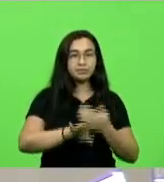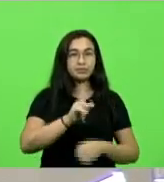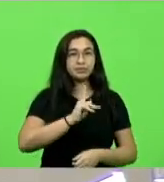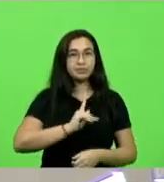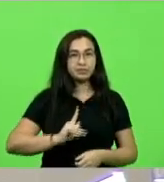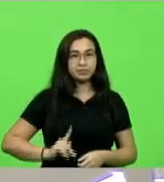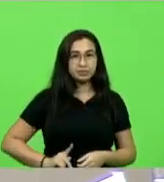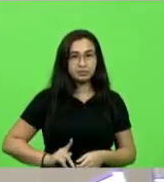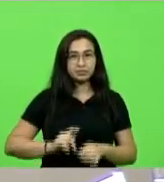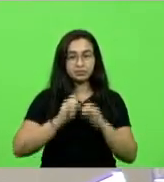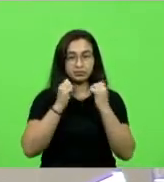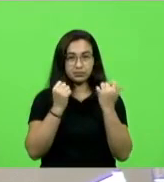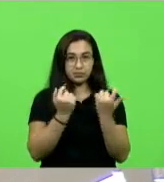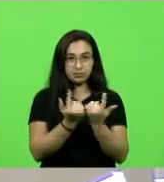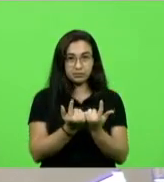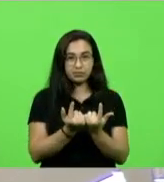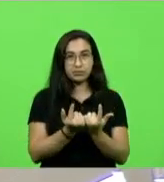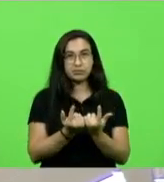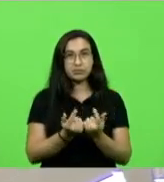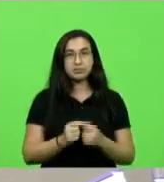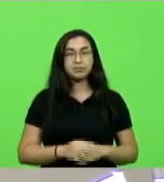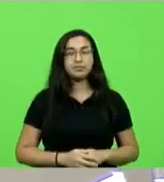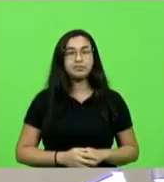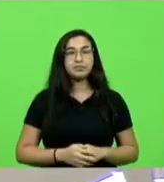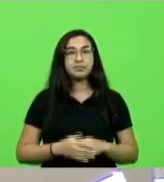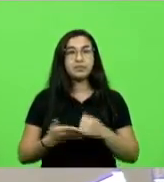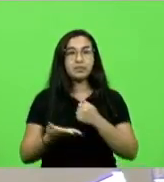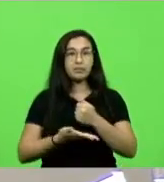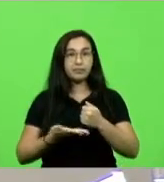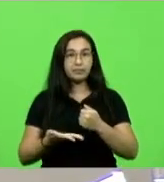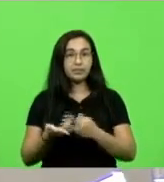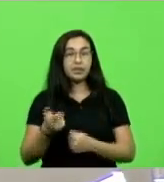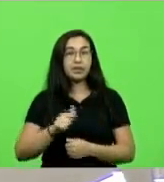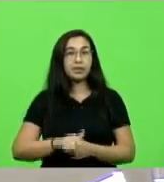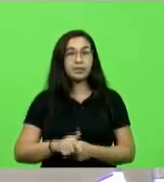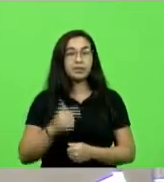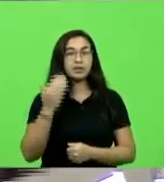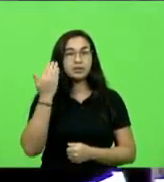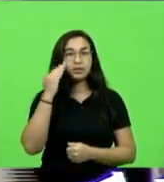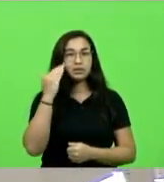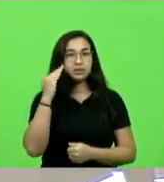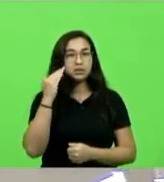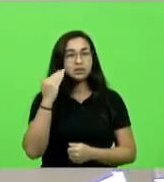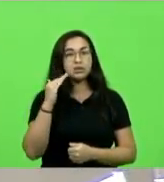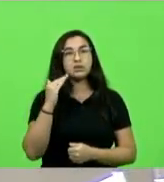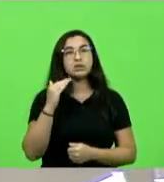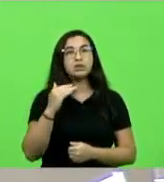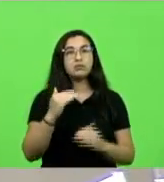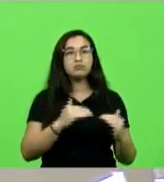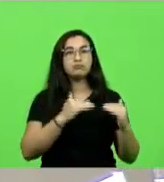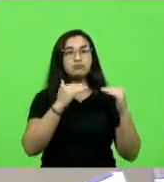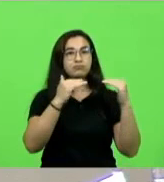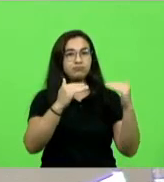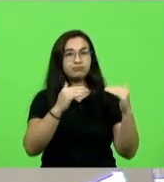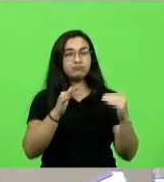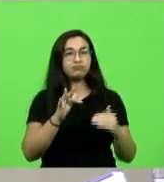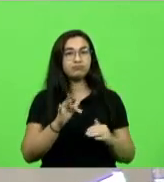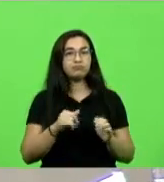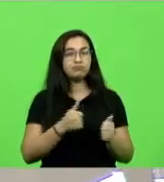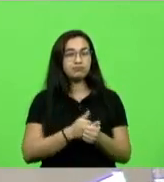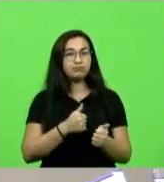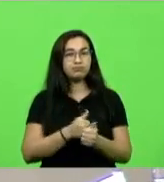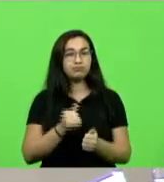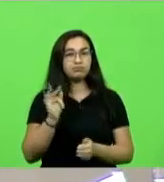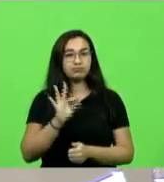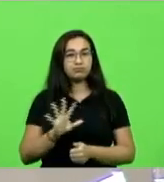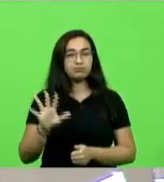Legislativa. Fundamentou-se no entendimento vinculante do pleno do Supremo Tribunal Federal firmado nos autos de